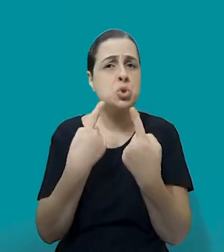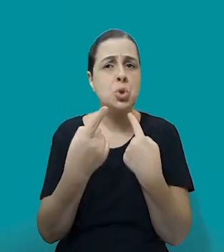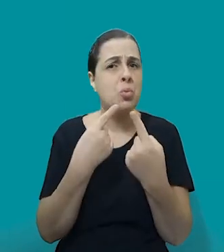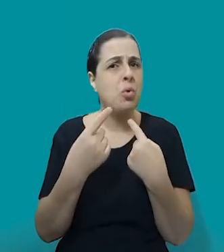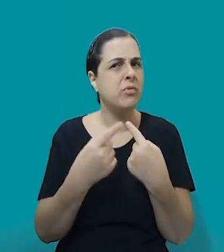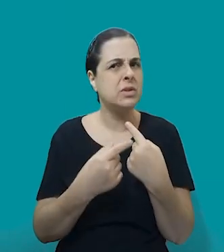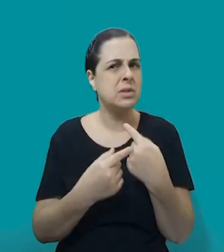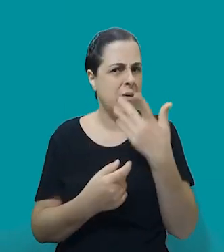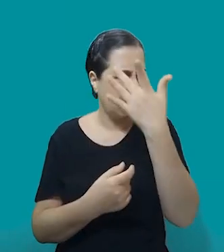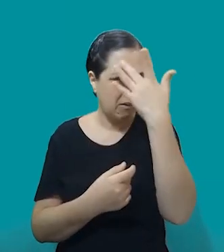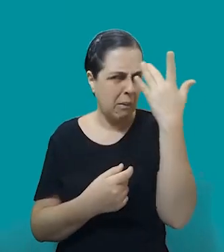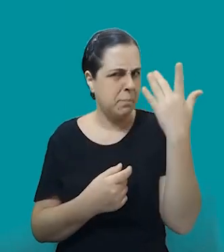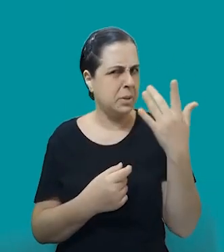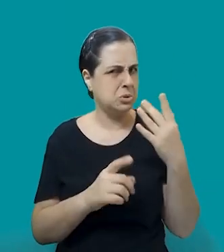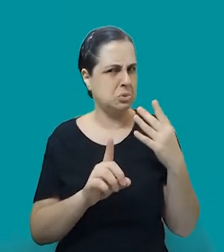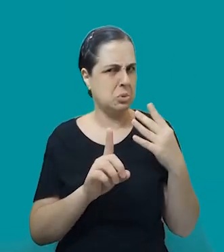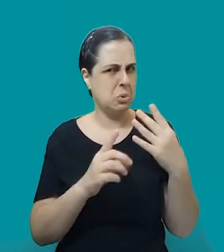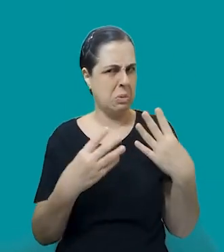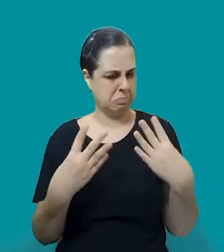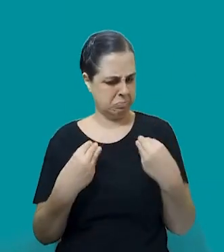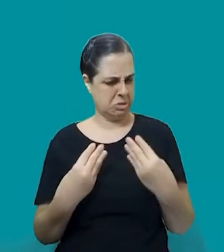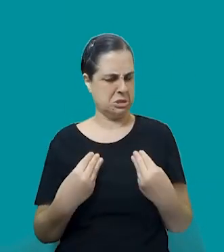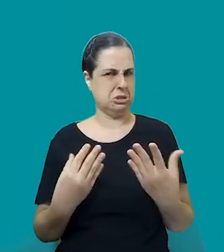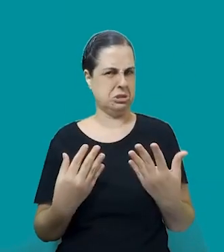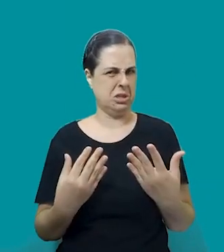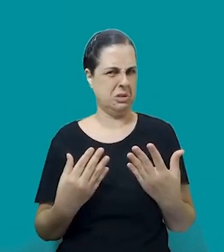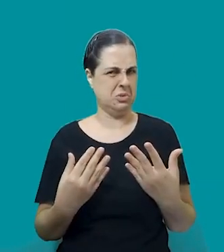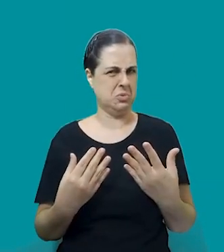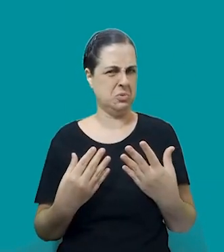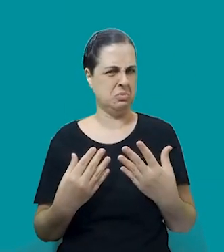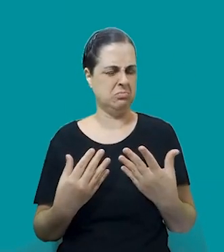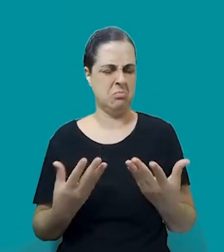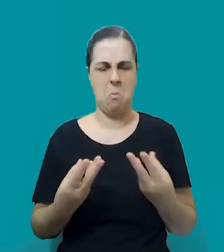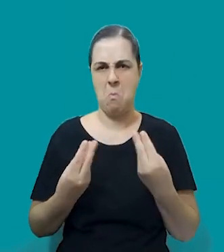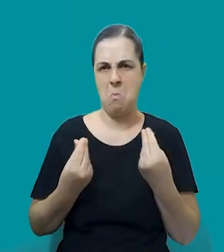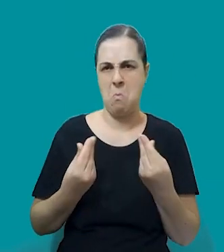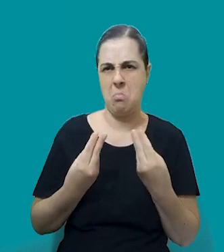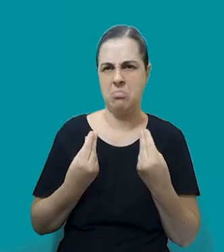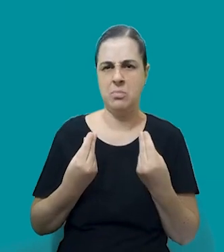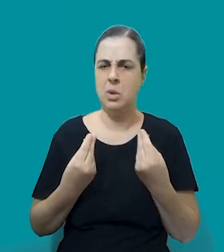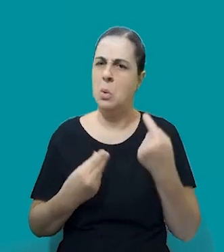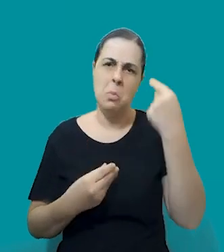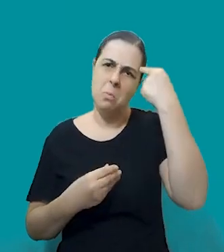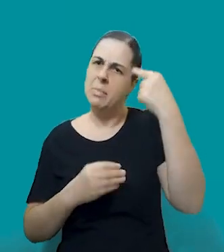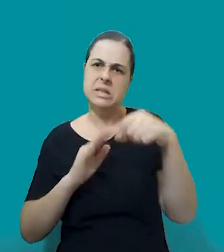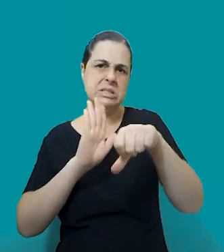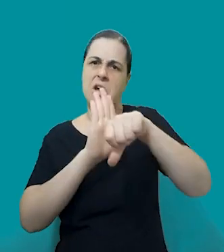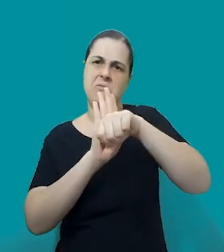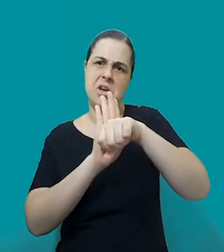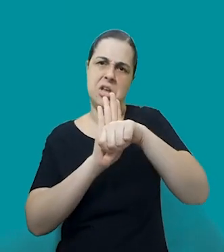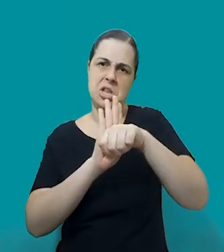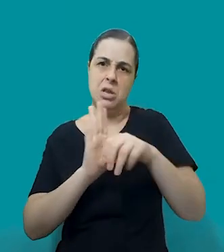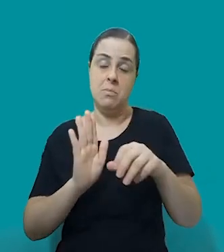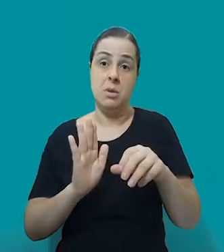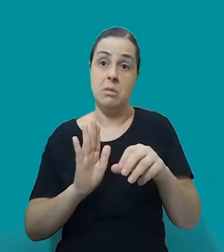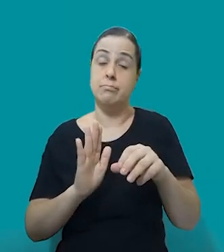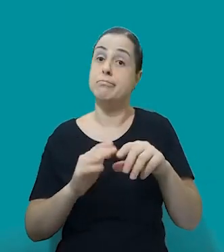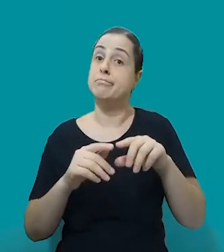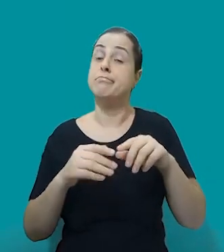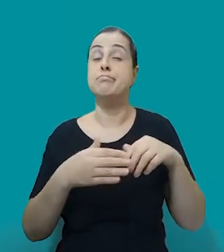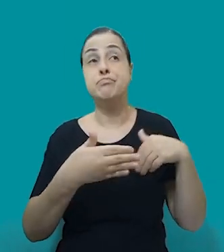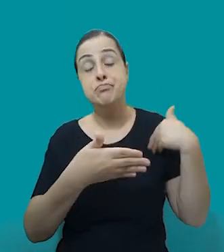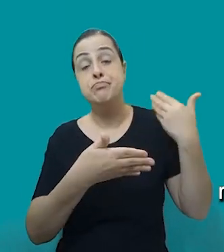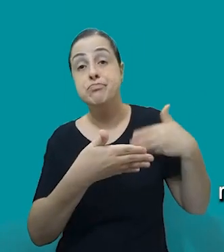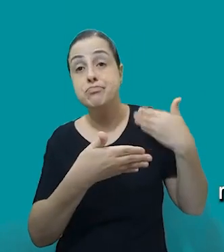aquilo era inadequado, mas estava longe daquilo ser configurado como crime, né? A gente precisou ter eventos ali